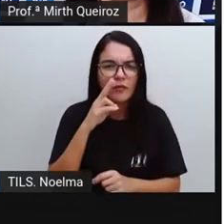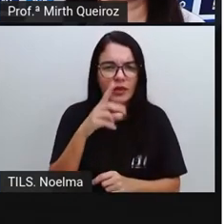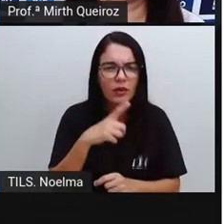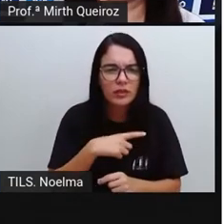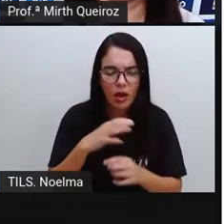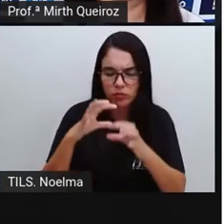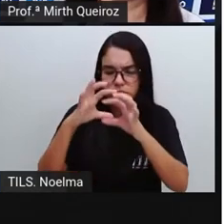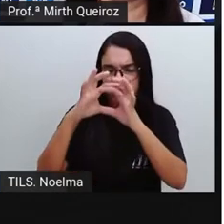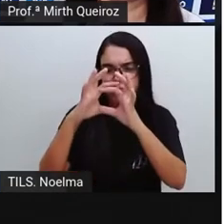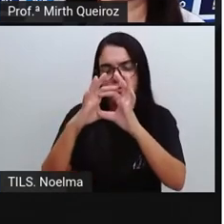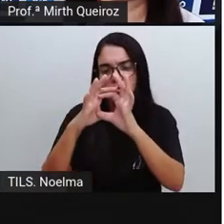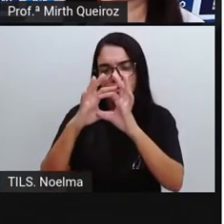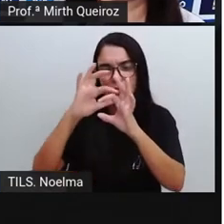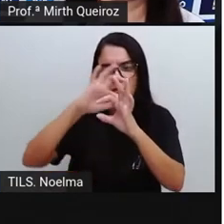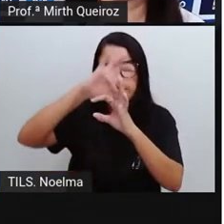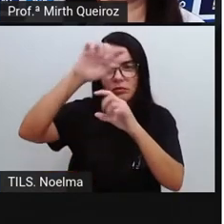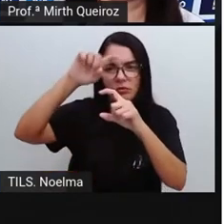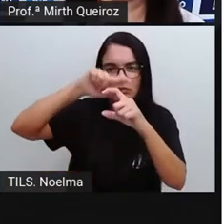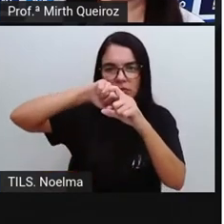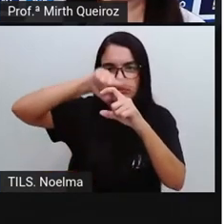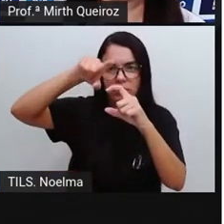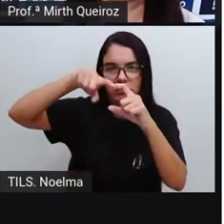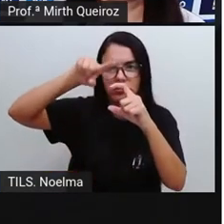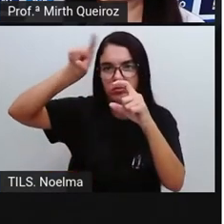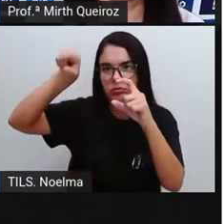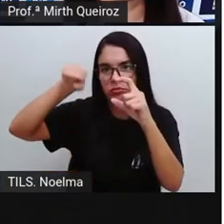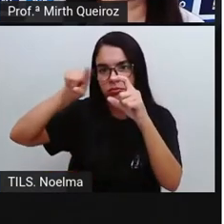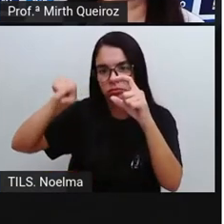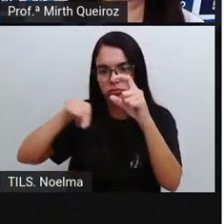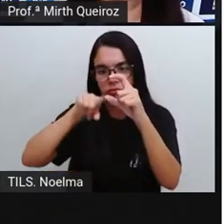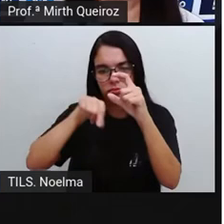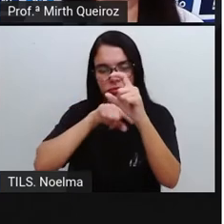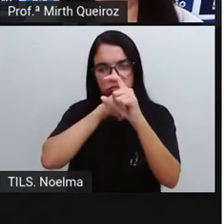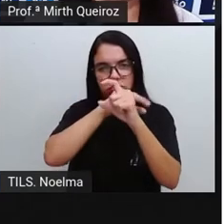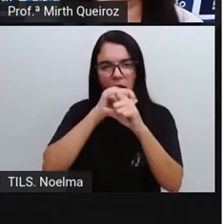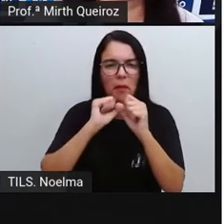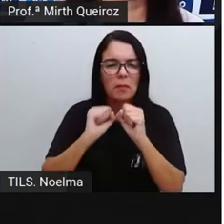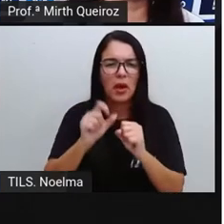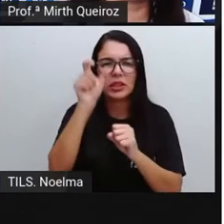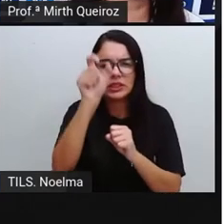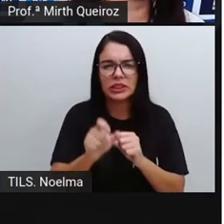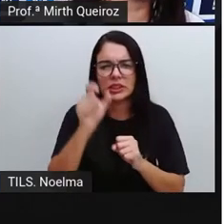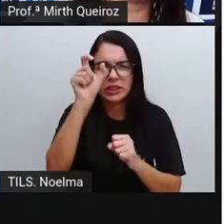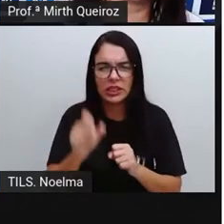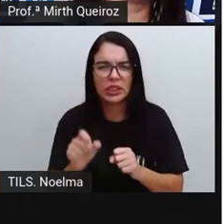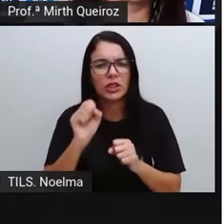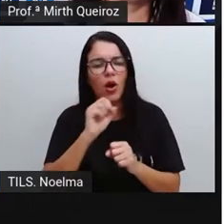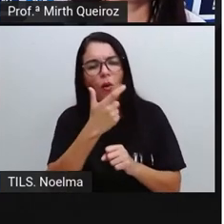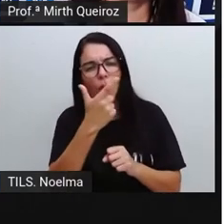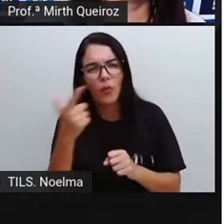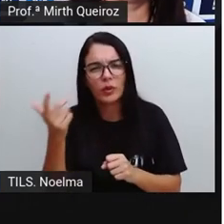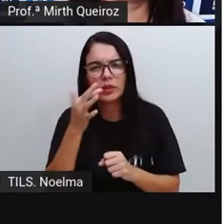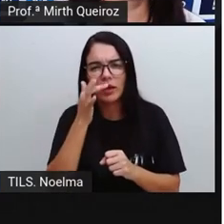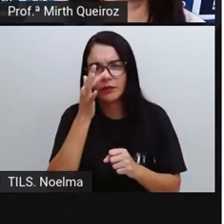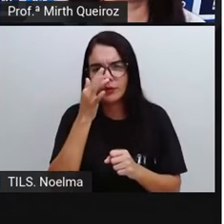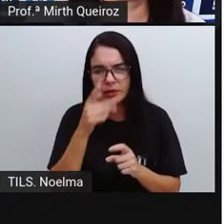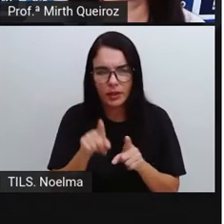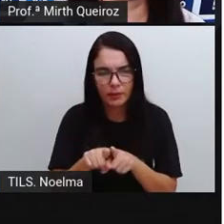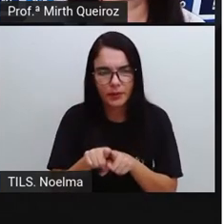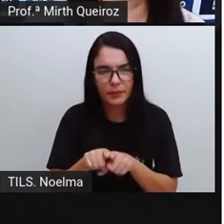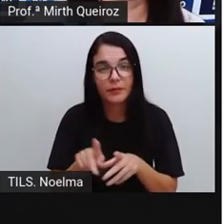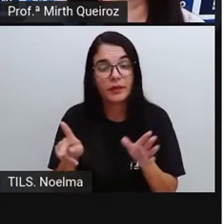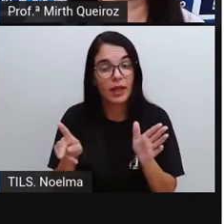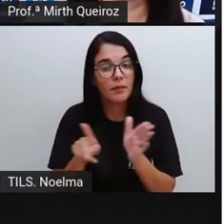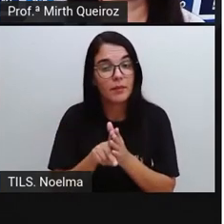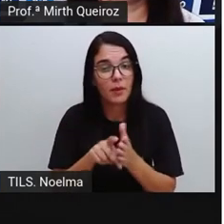de cada flor, né? A ser preenchida com formas distintas. São listras, círculos e outras flores. E até a